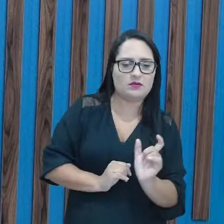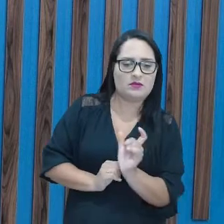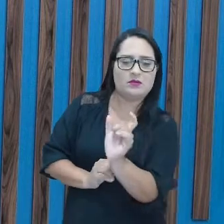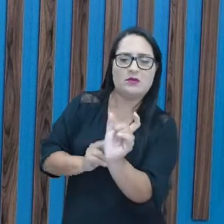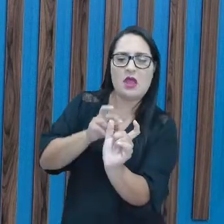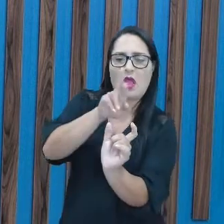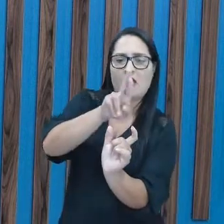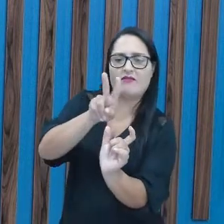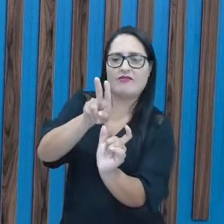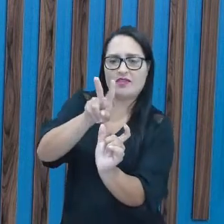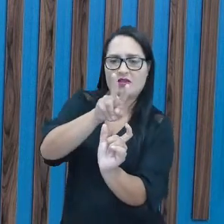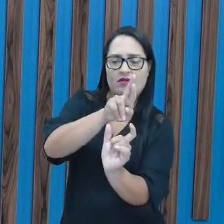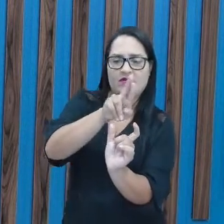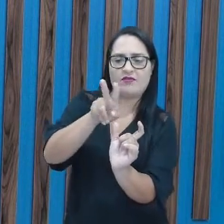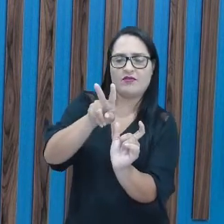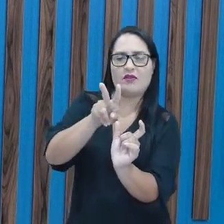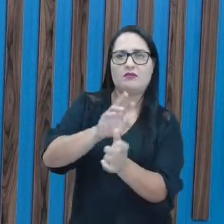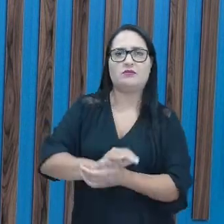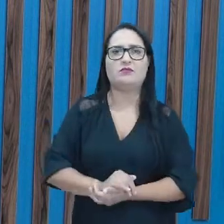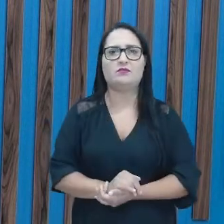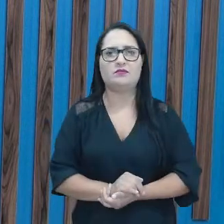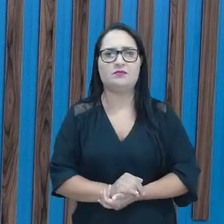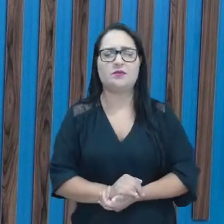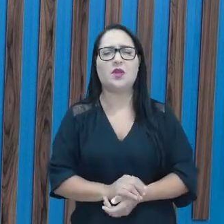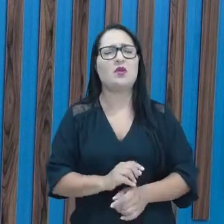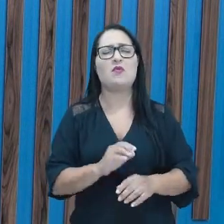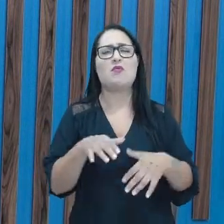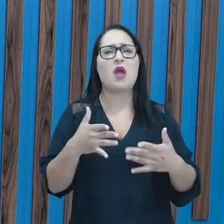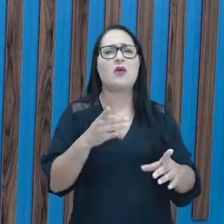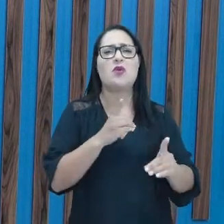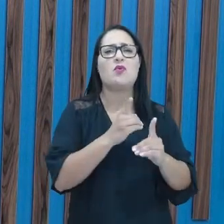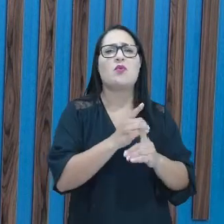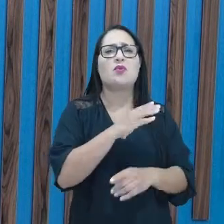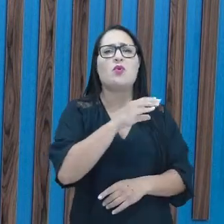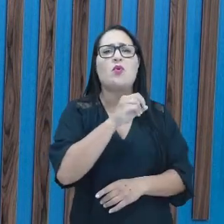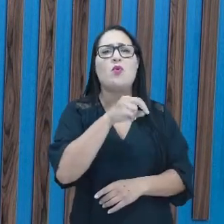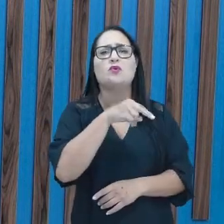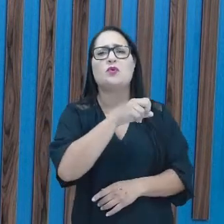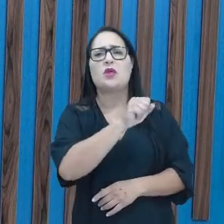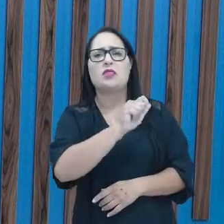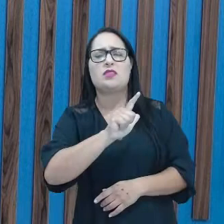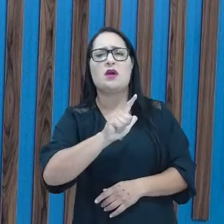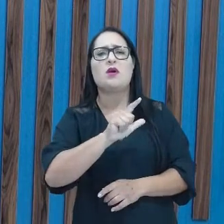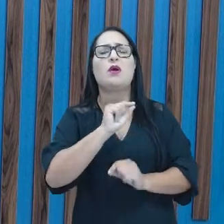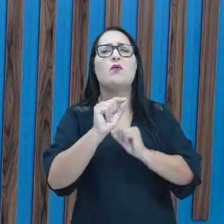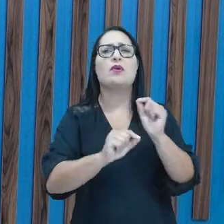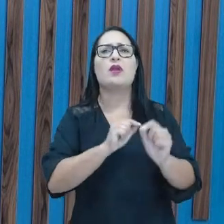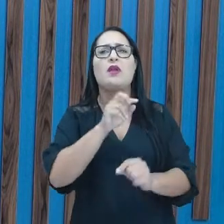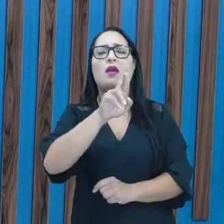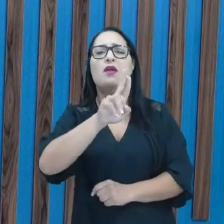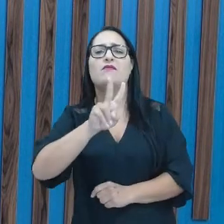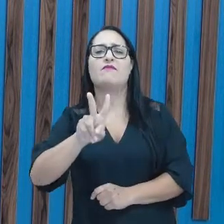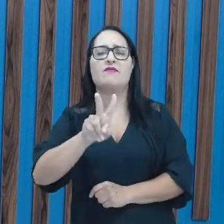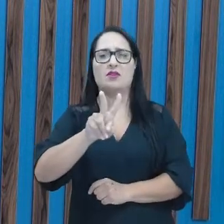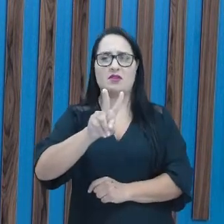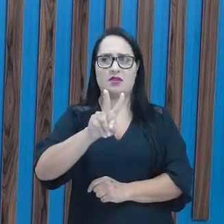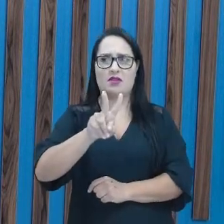tá bom? Árvore, então qual é o encontro consonantal? É o RV, hein, gente?